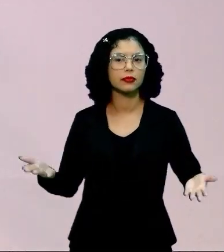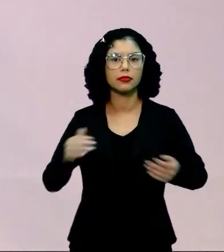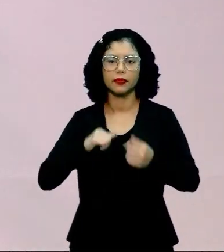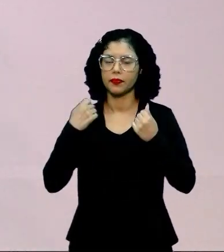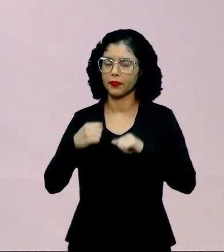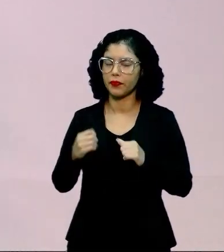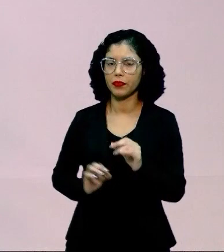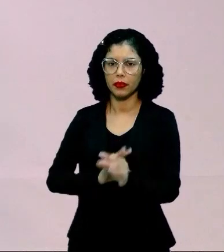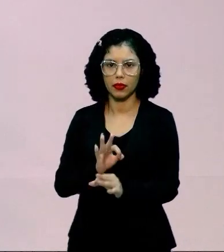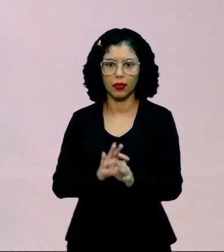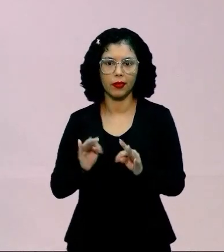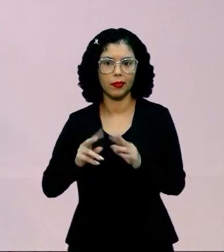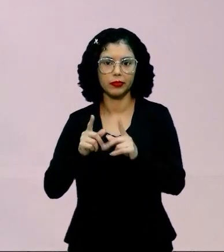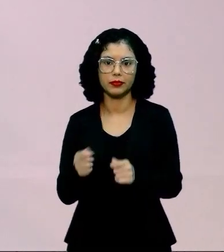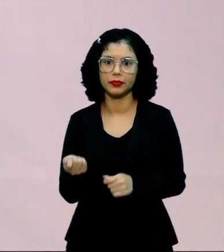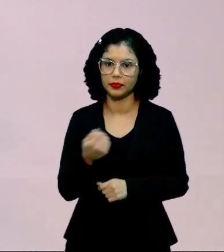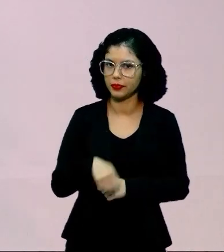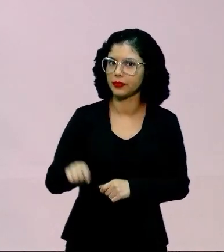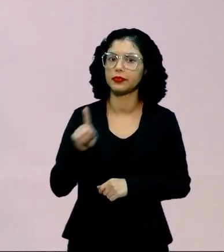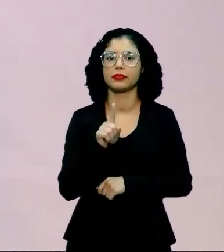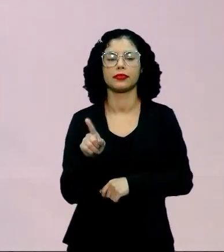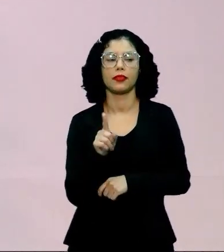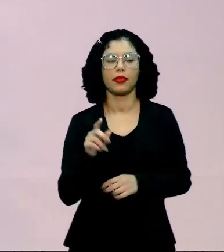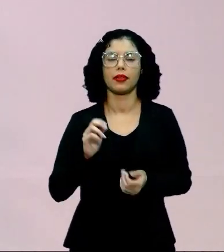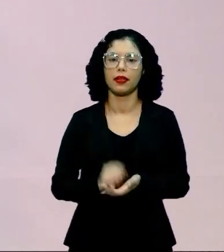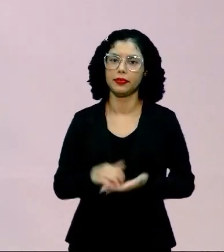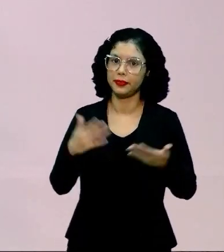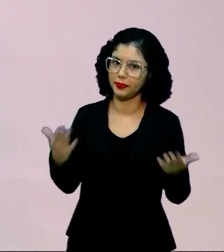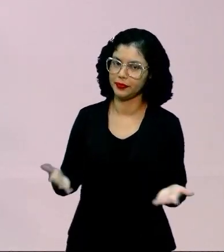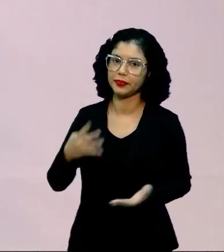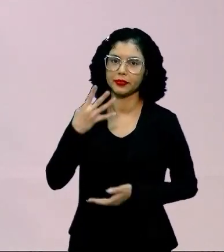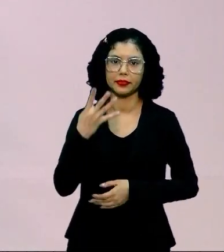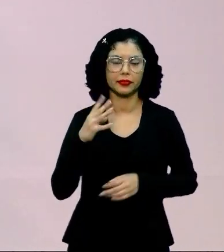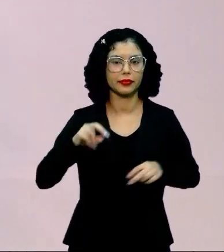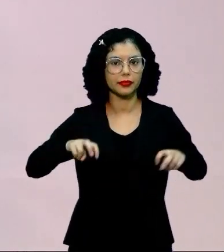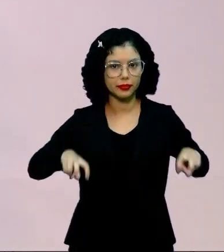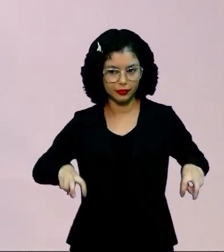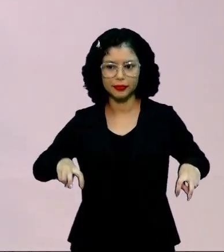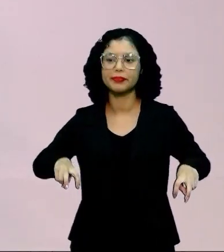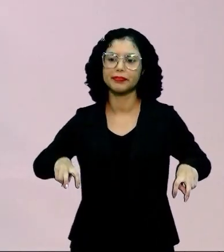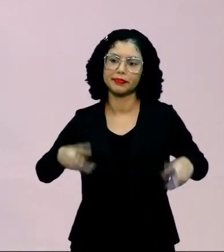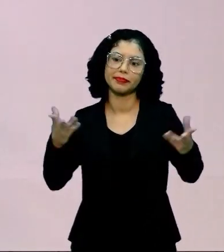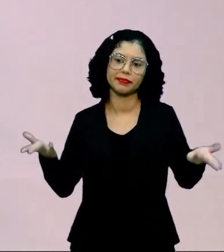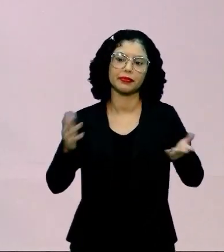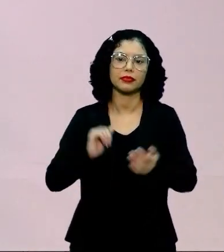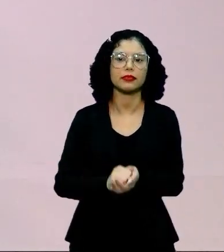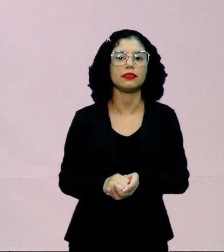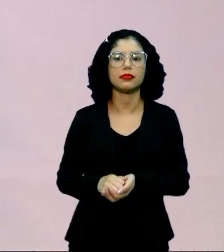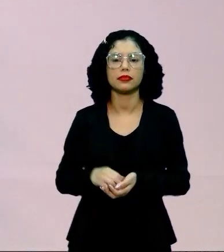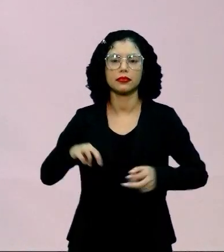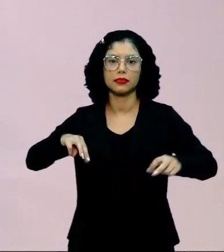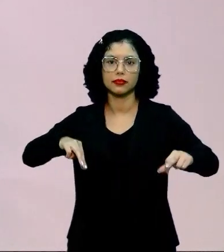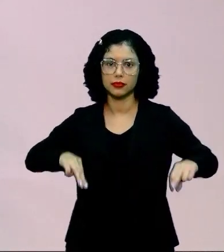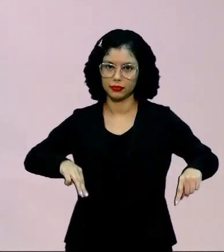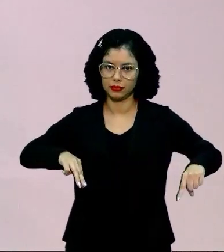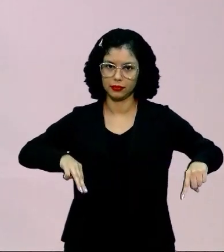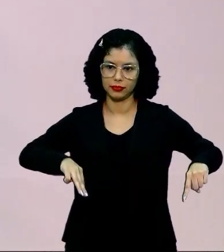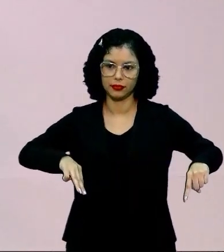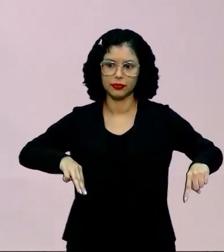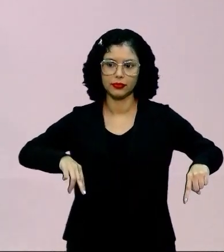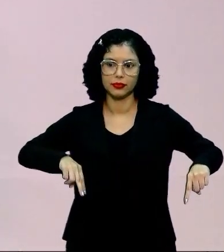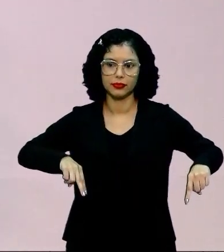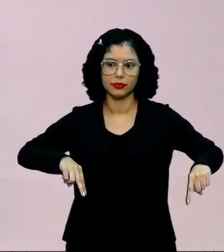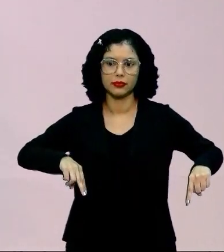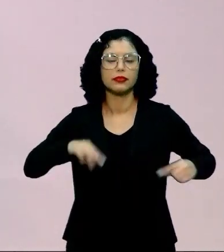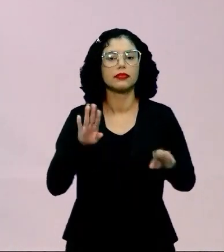teria que nivelar isso aqui, então não há necessidade de uma quarta perna no banco, as três pernas já servem. Então